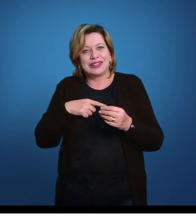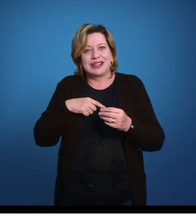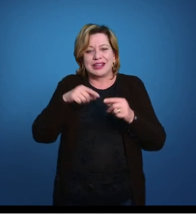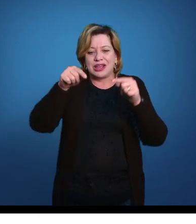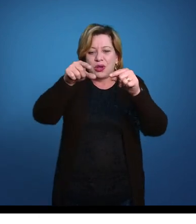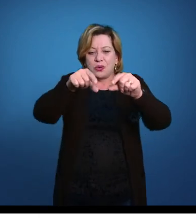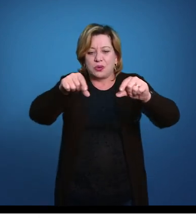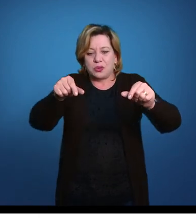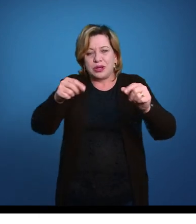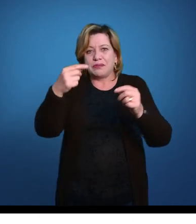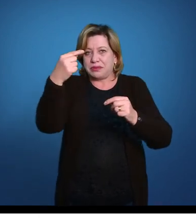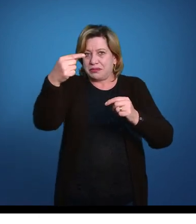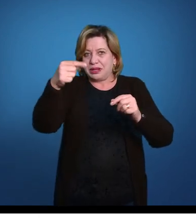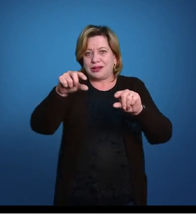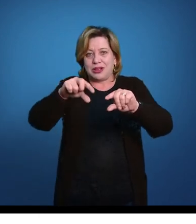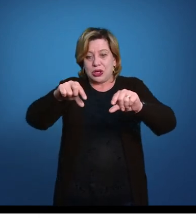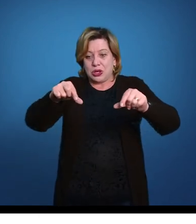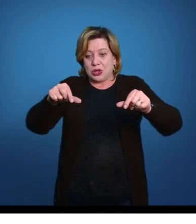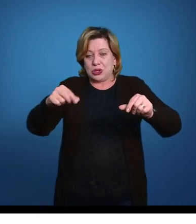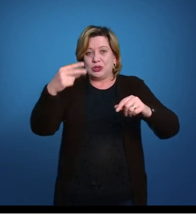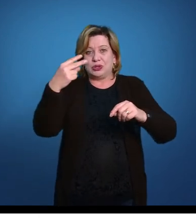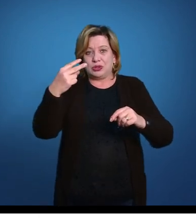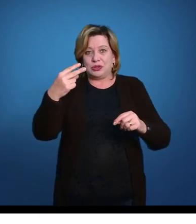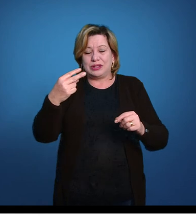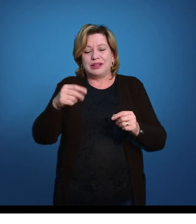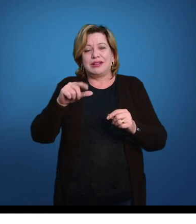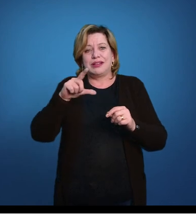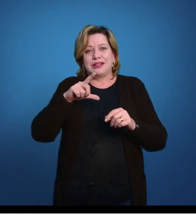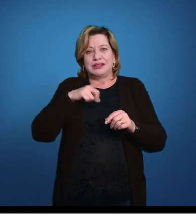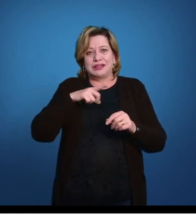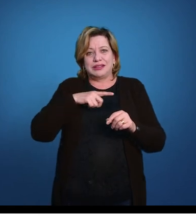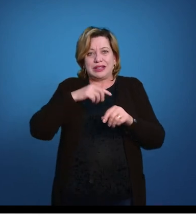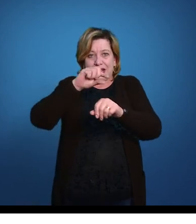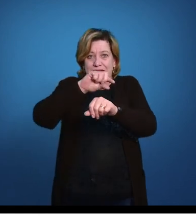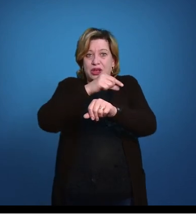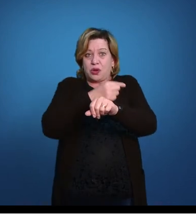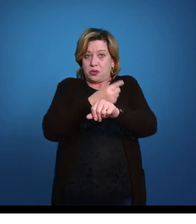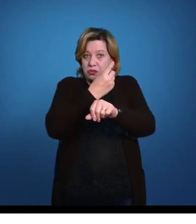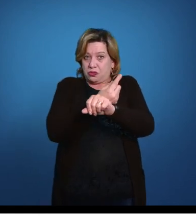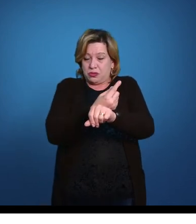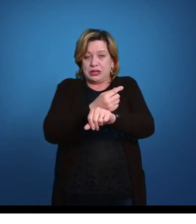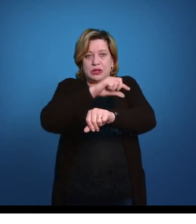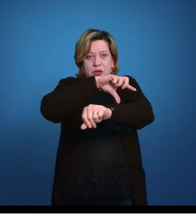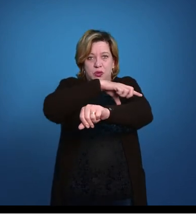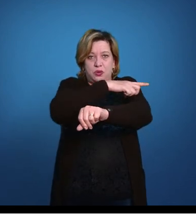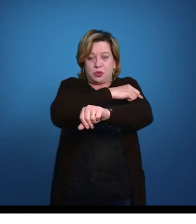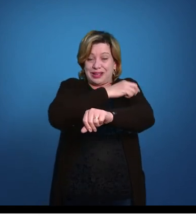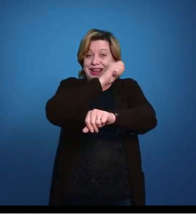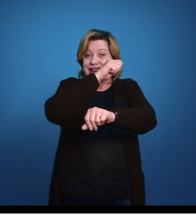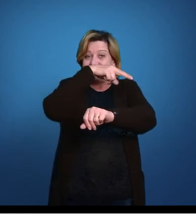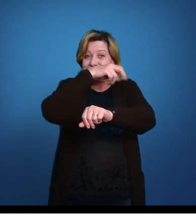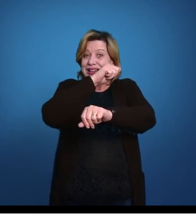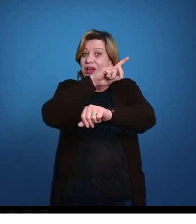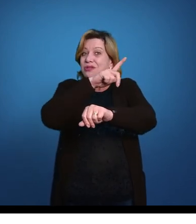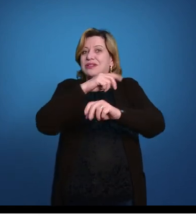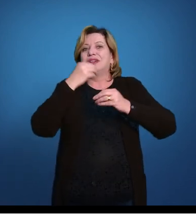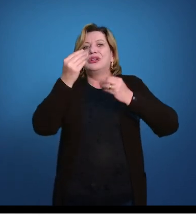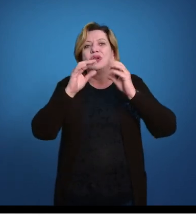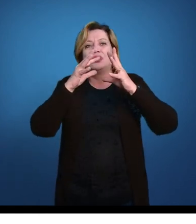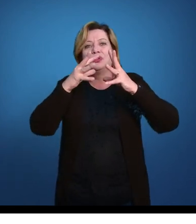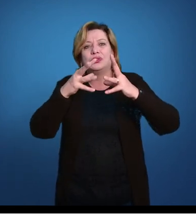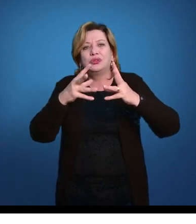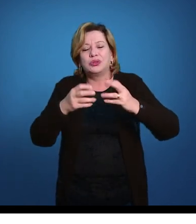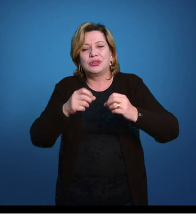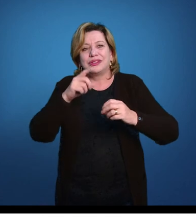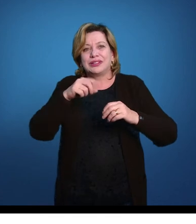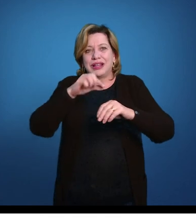dorsal, segunda nadadeira dorsal, primeira nadadeira caudal e nadadeira anal. Todas essas aqui são nadadeiras